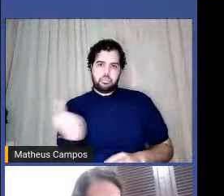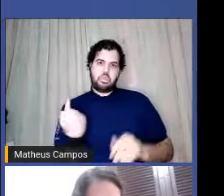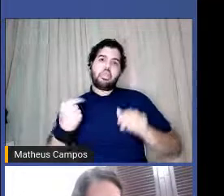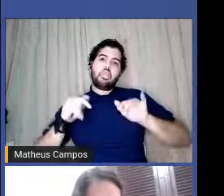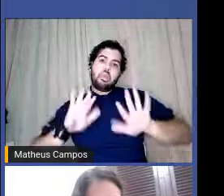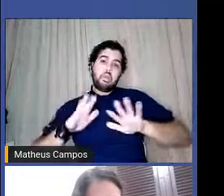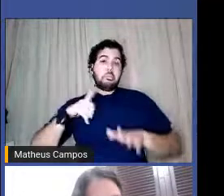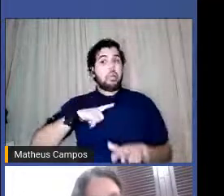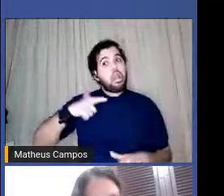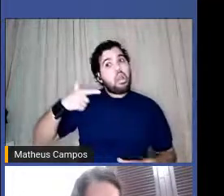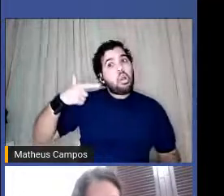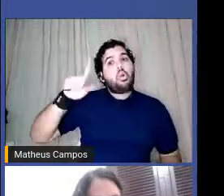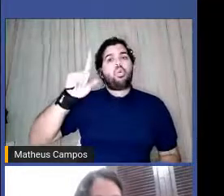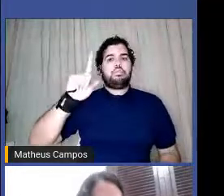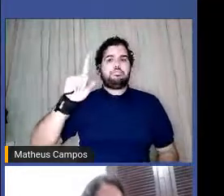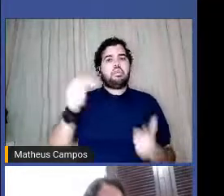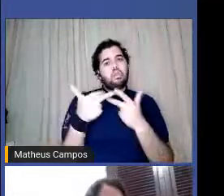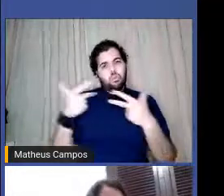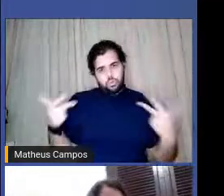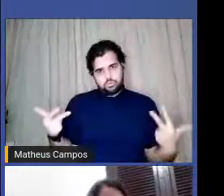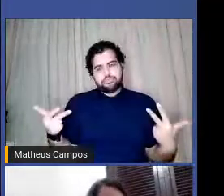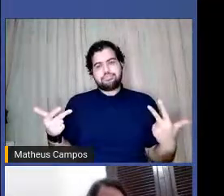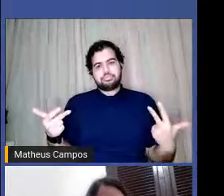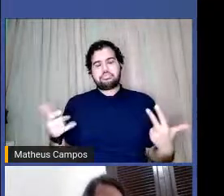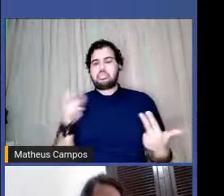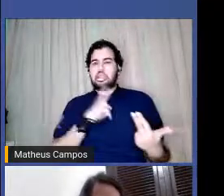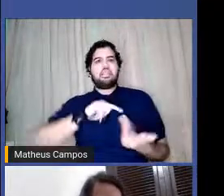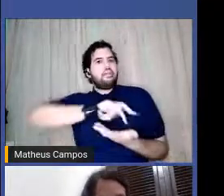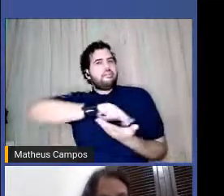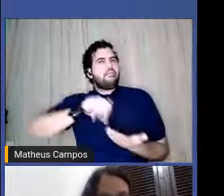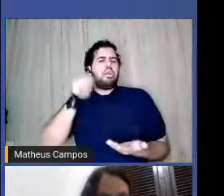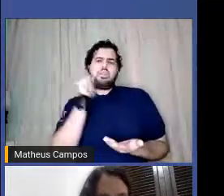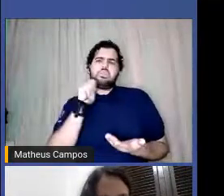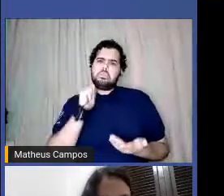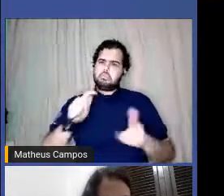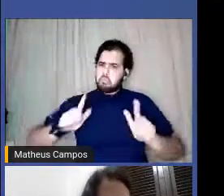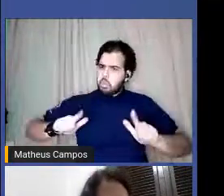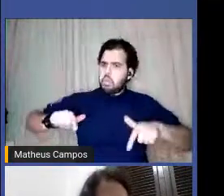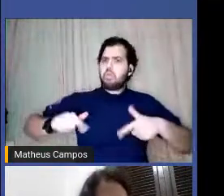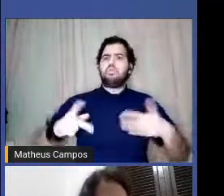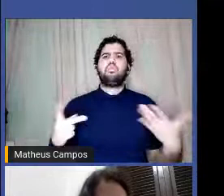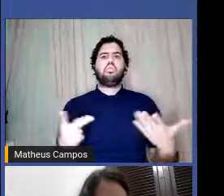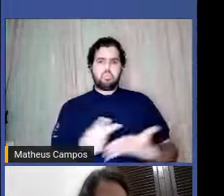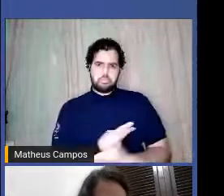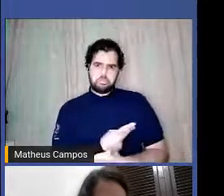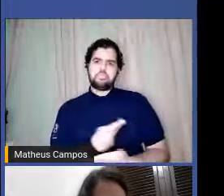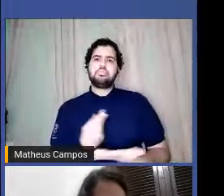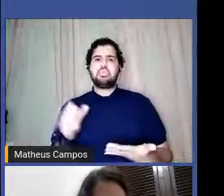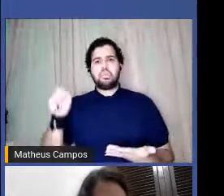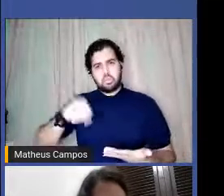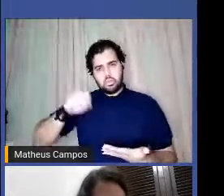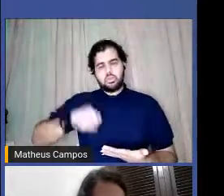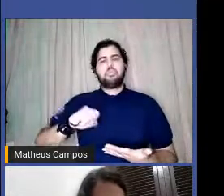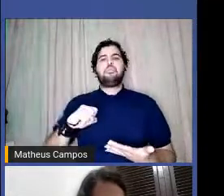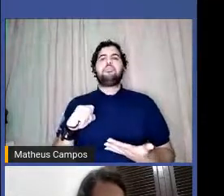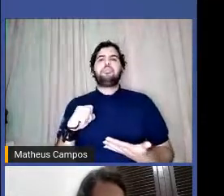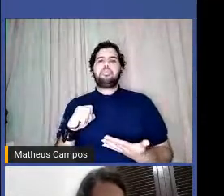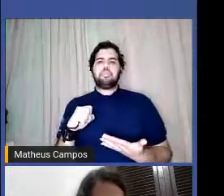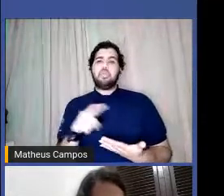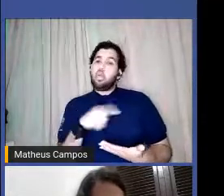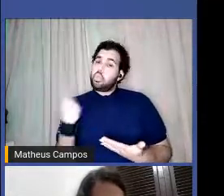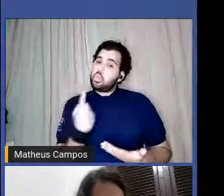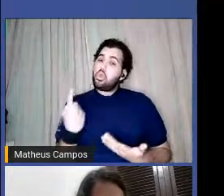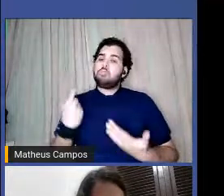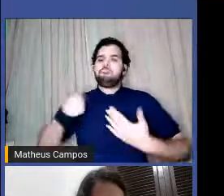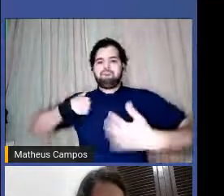outra questão, né, tem muita mulher fazendo acontecer e isso é o que é o que movimenta